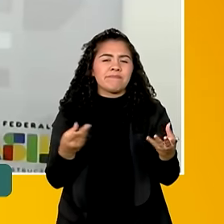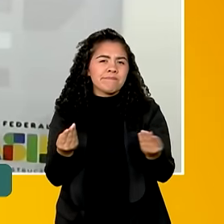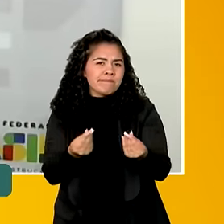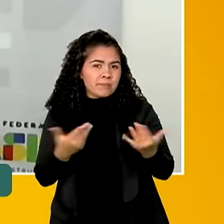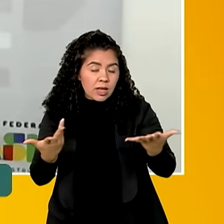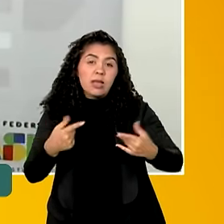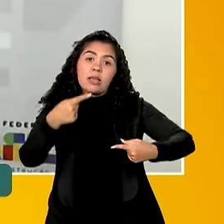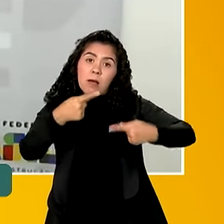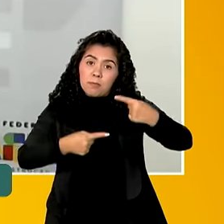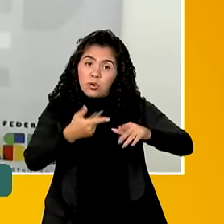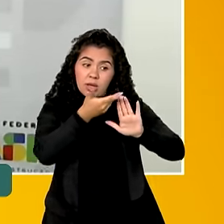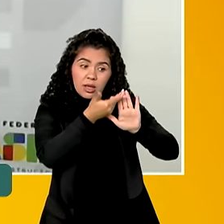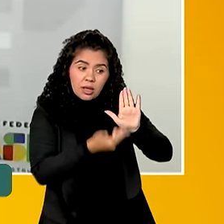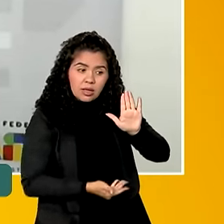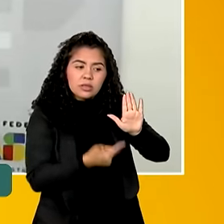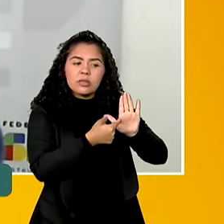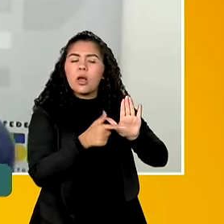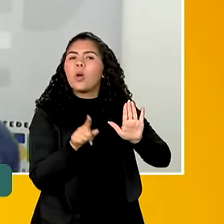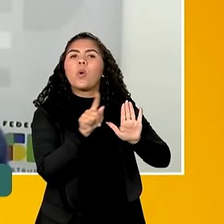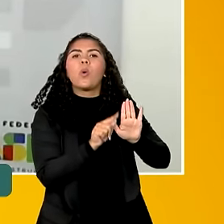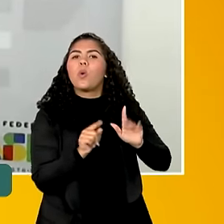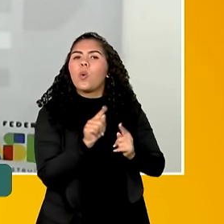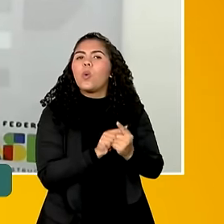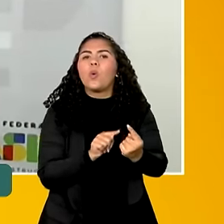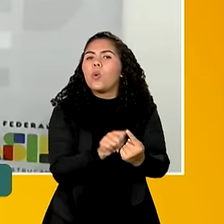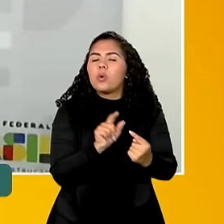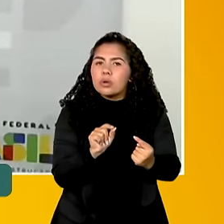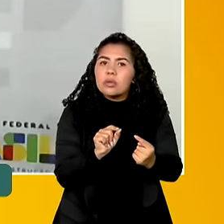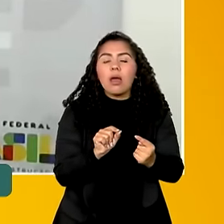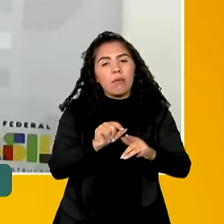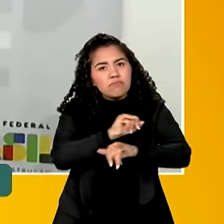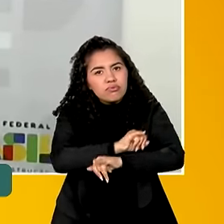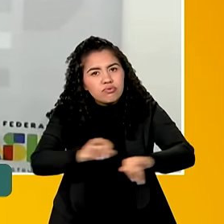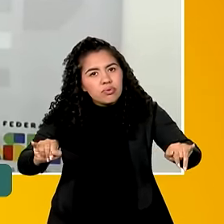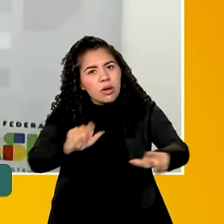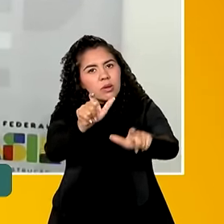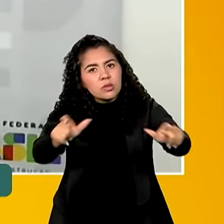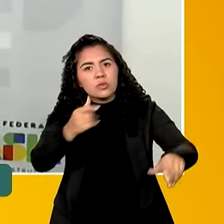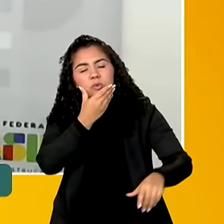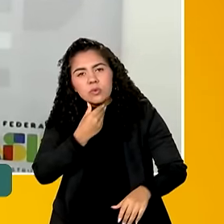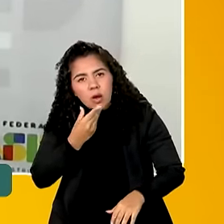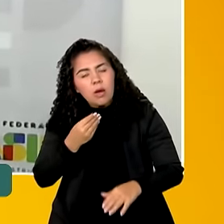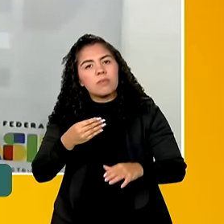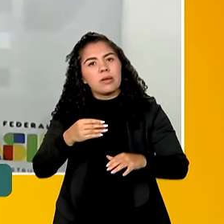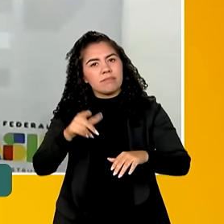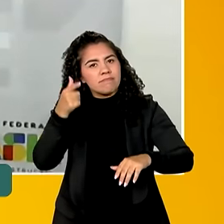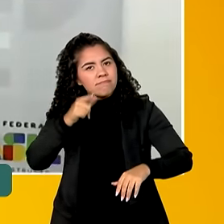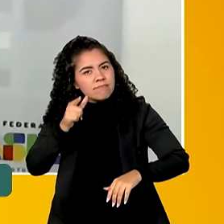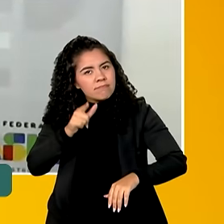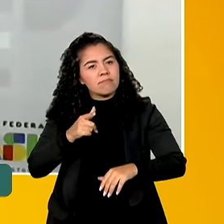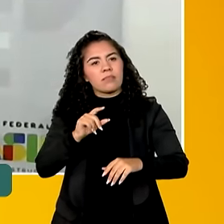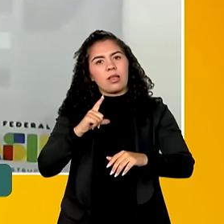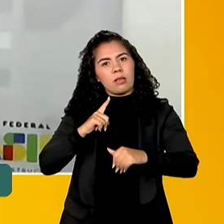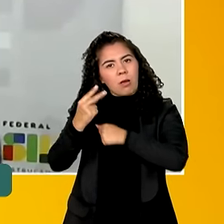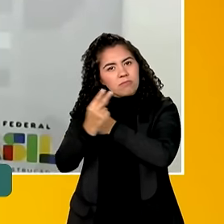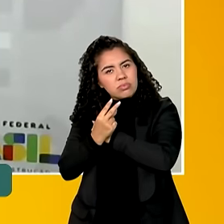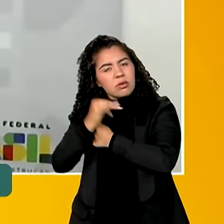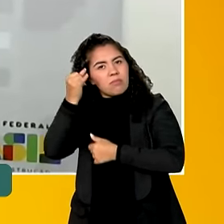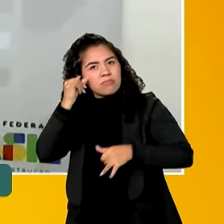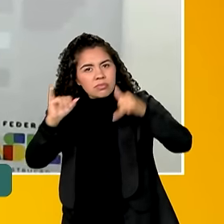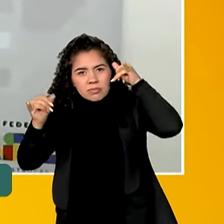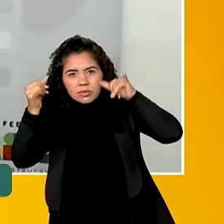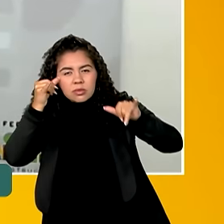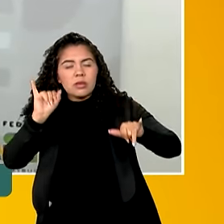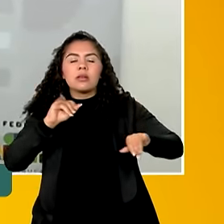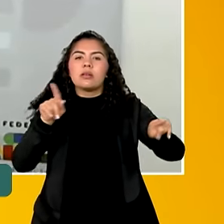política de saúde do homem visa justamente convidar esse homem para desenvolver práticas preventivas e, ao invés da gente, por